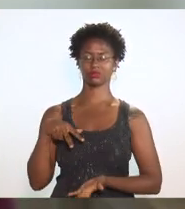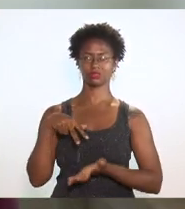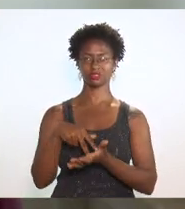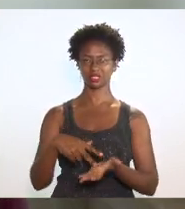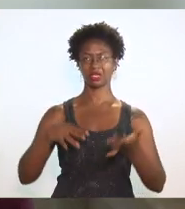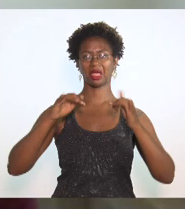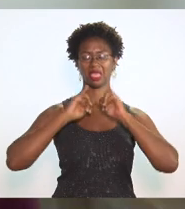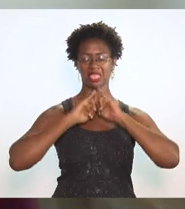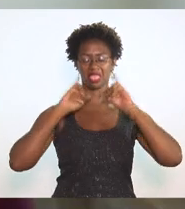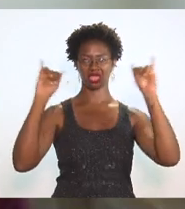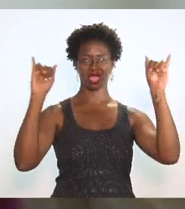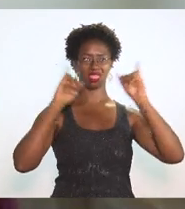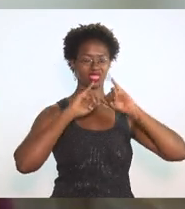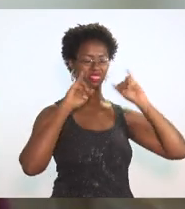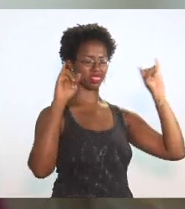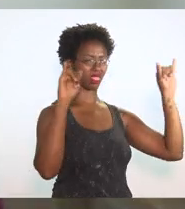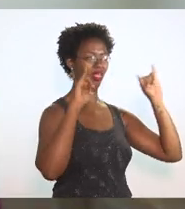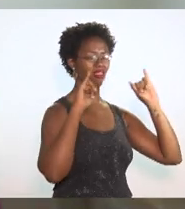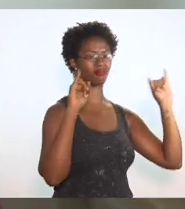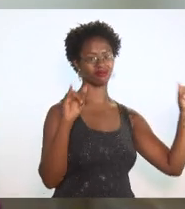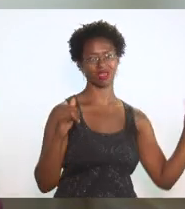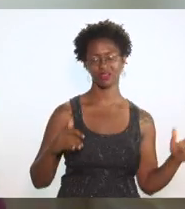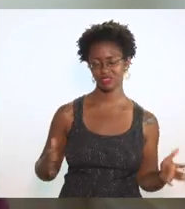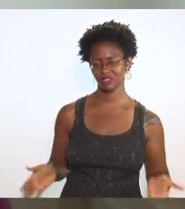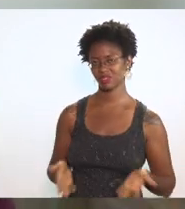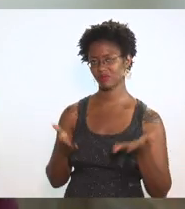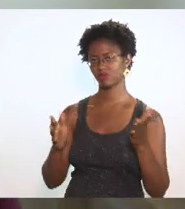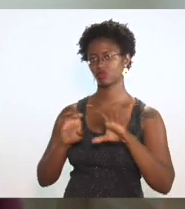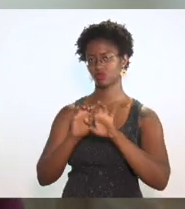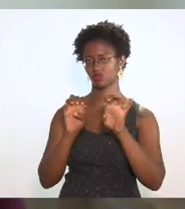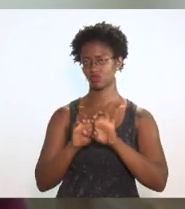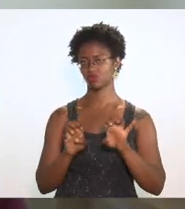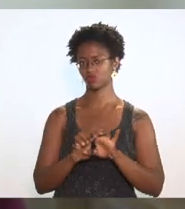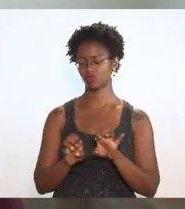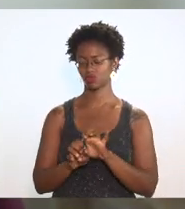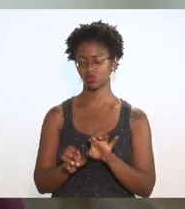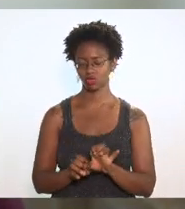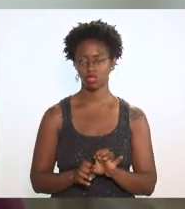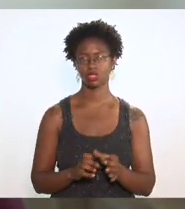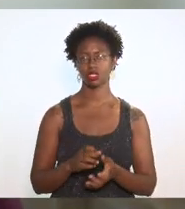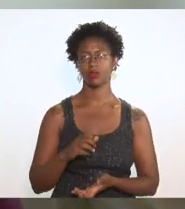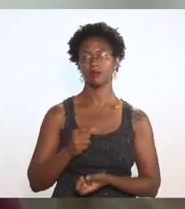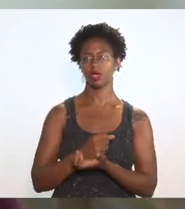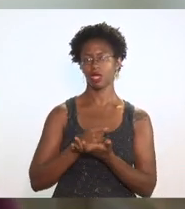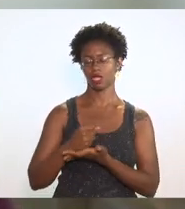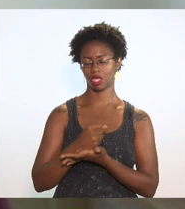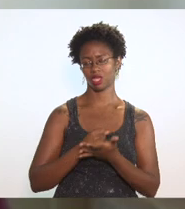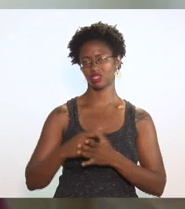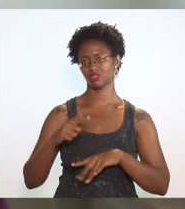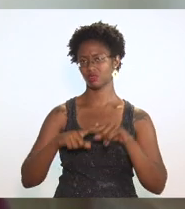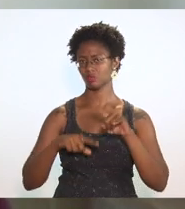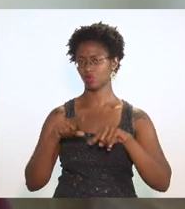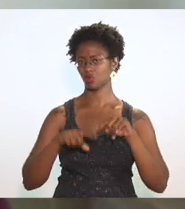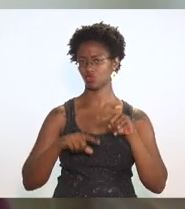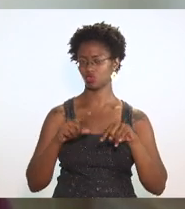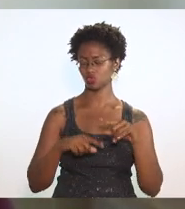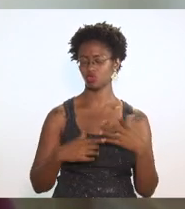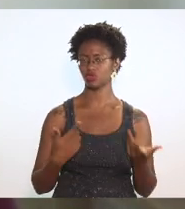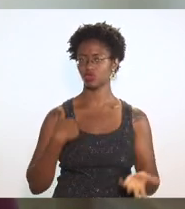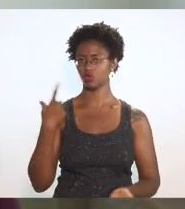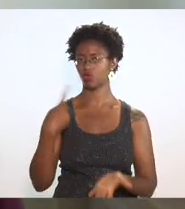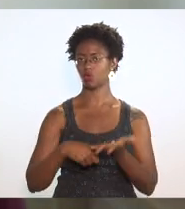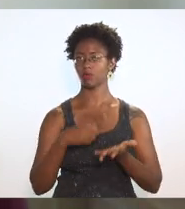propaganda da estruturação da matriz insumo produto eu tenho um compromisso